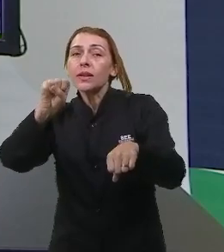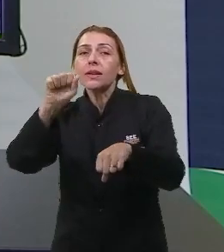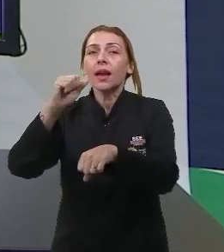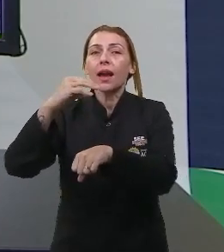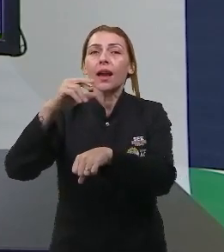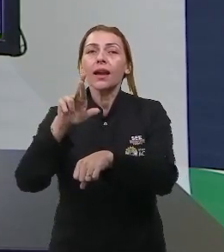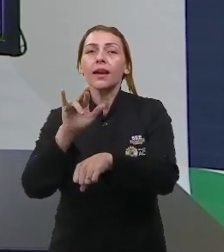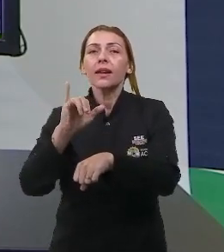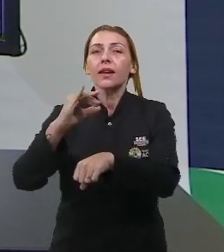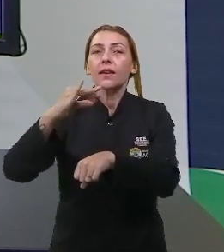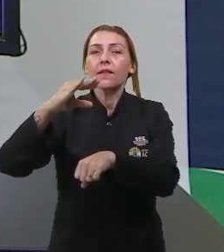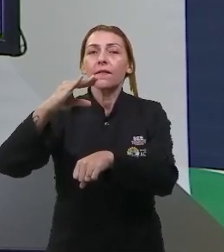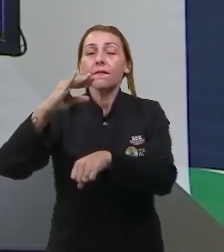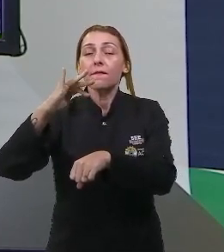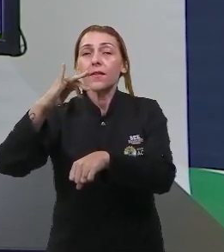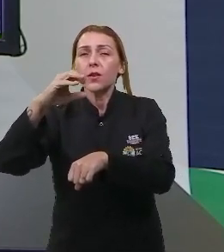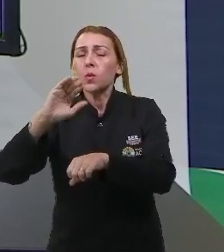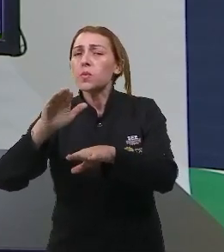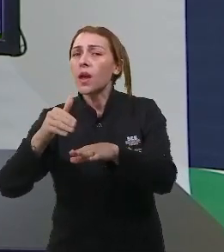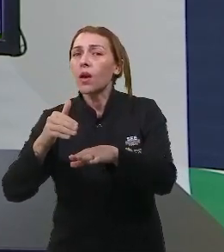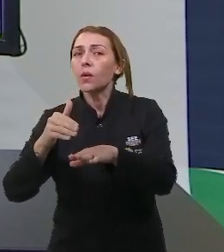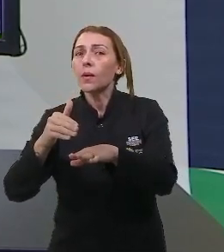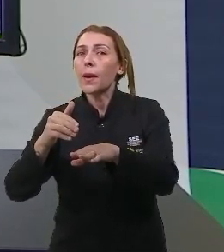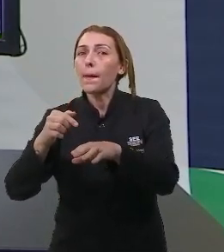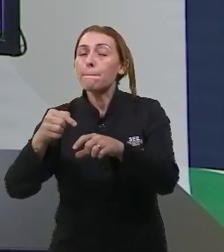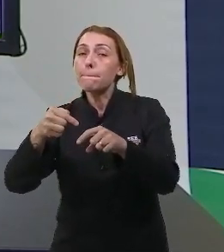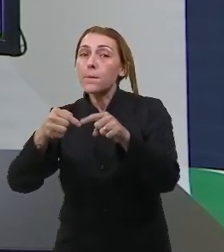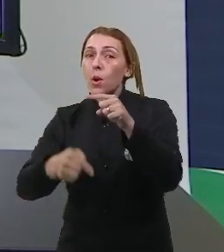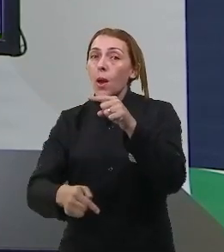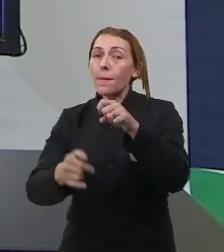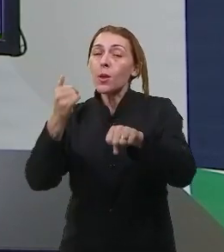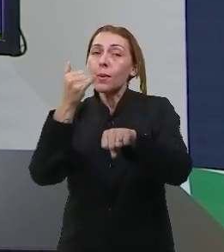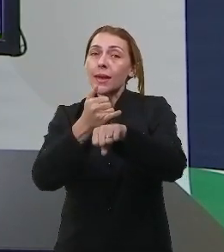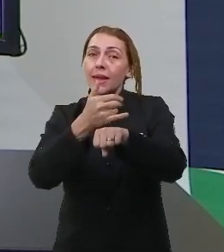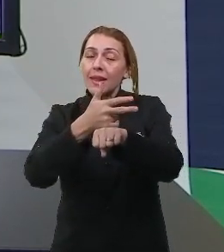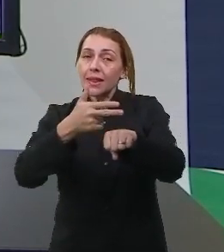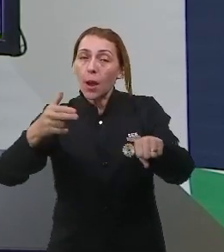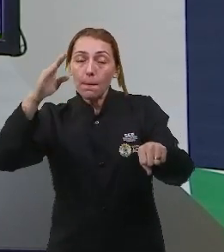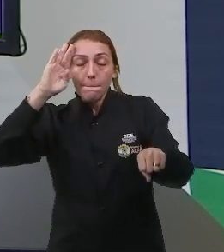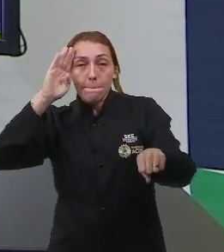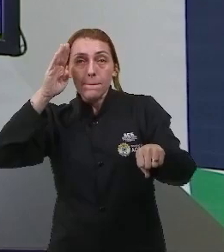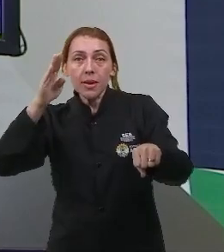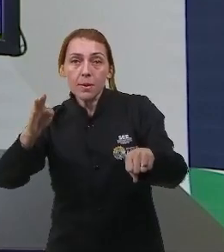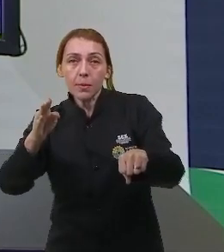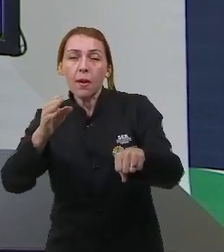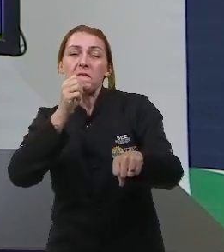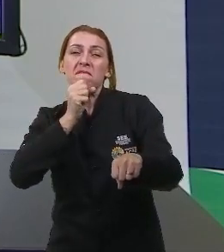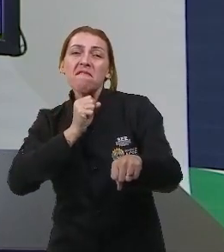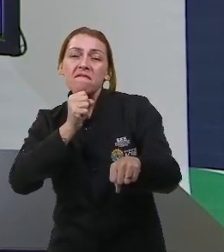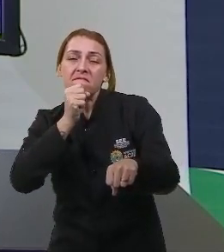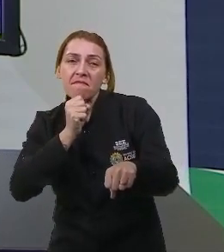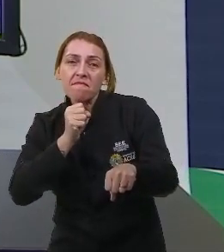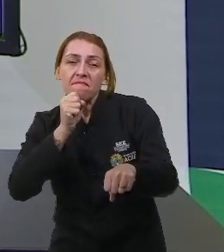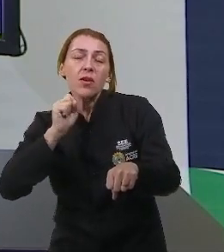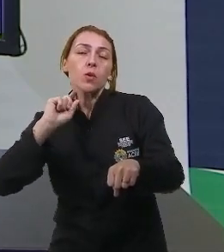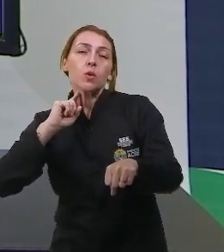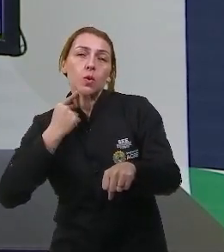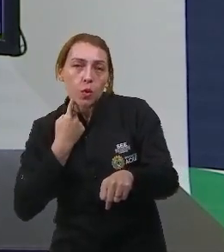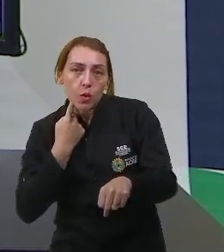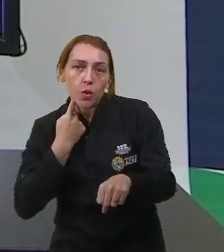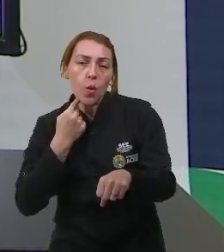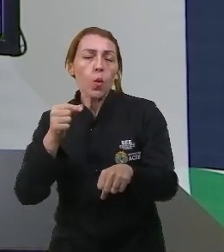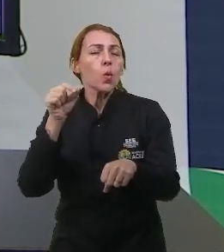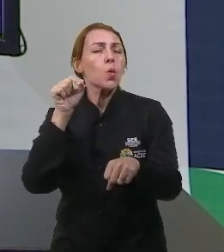objetivo dela ali? É não deixar o metal principal oxidar. Então vamos construir o conceito de metal de sacrifício.